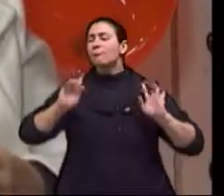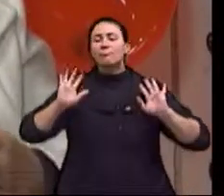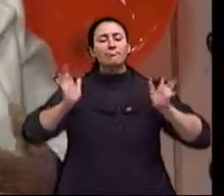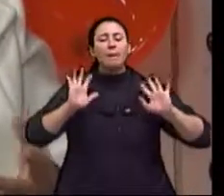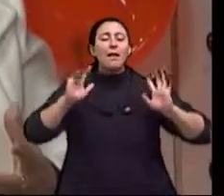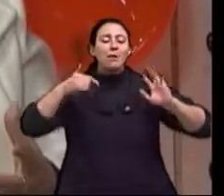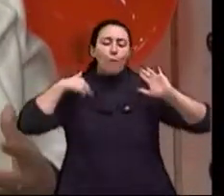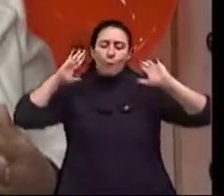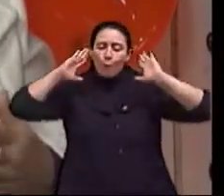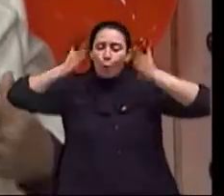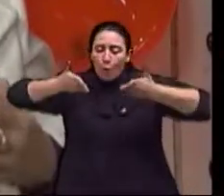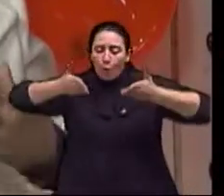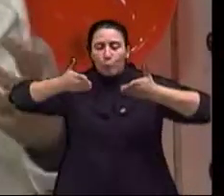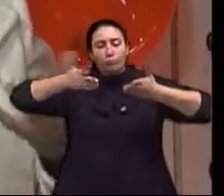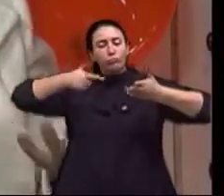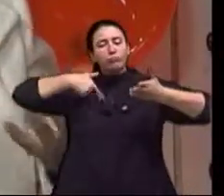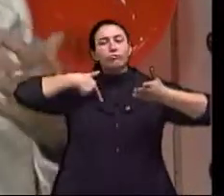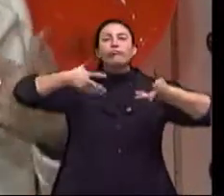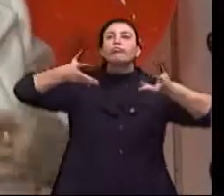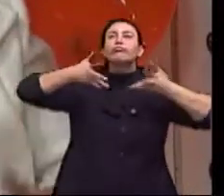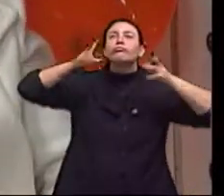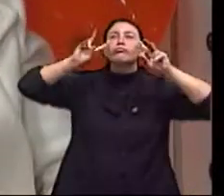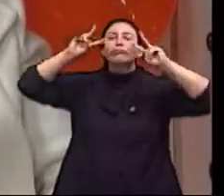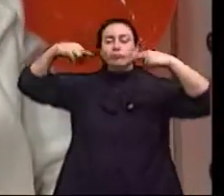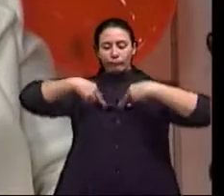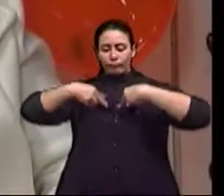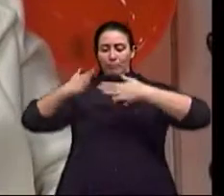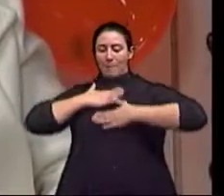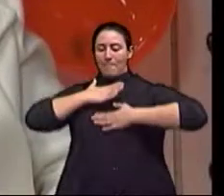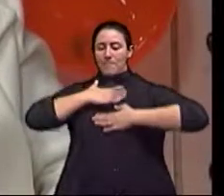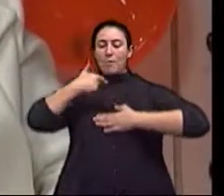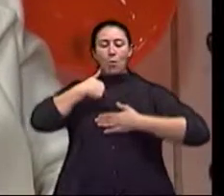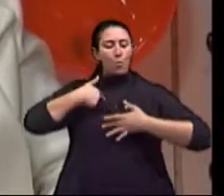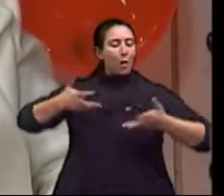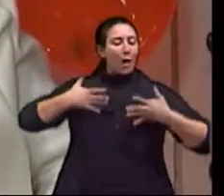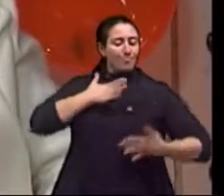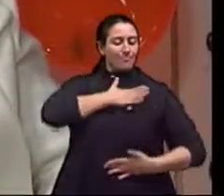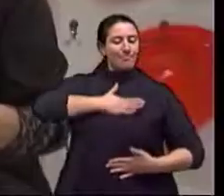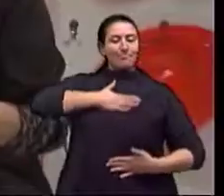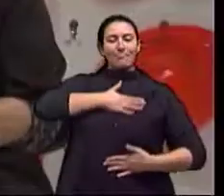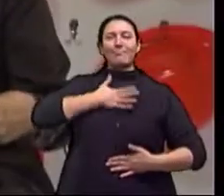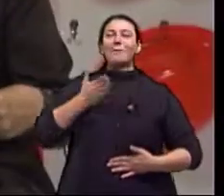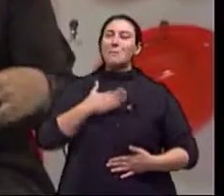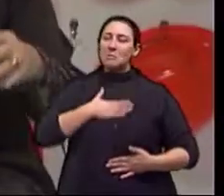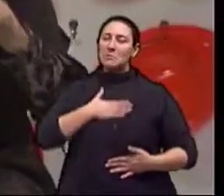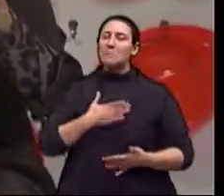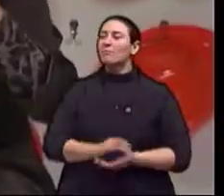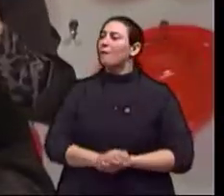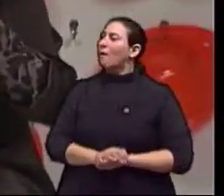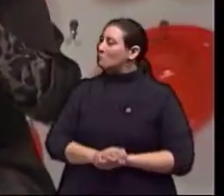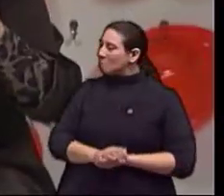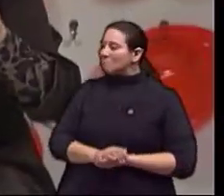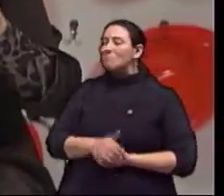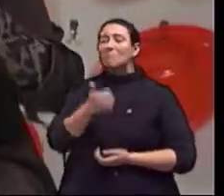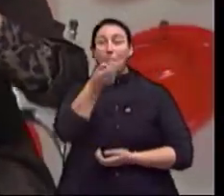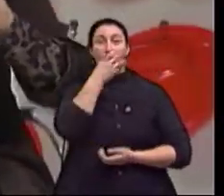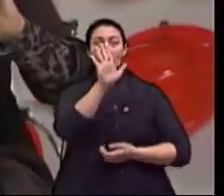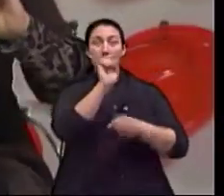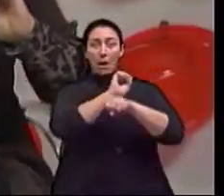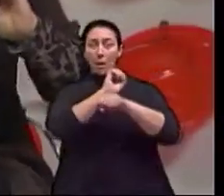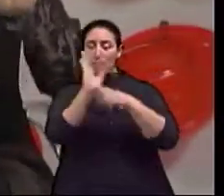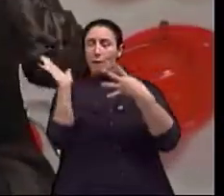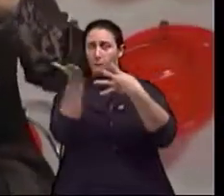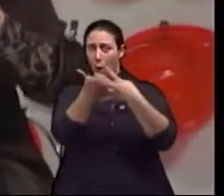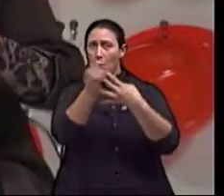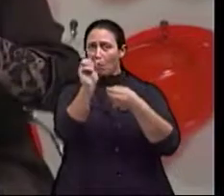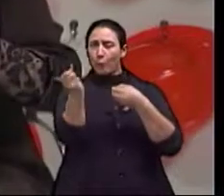externas e desejos internos de satisfação. Claro, muito bom. Mas nós vamos a um pequeno intervalo, mas é o seguinte,